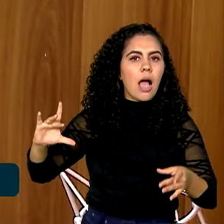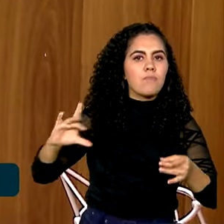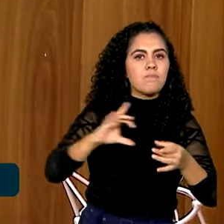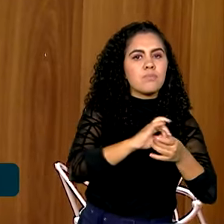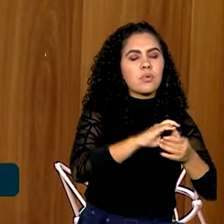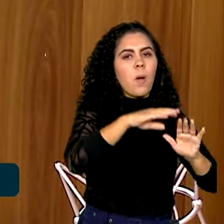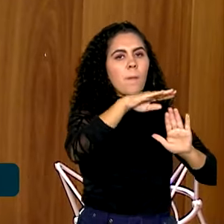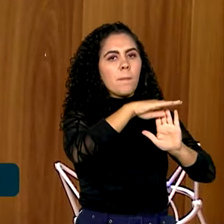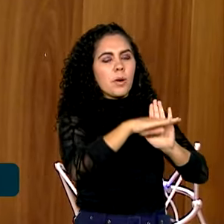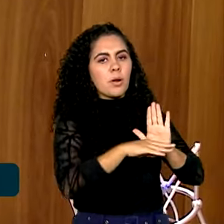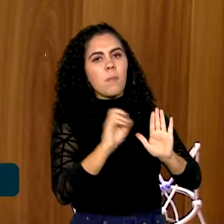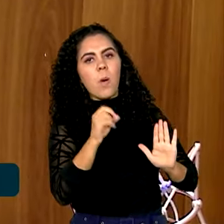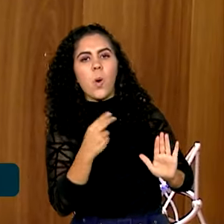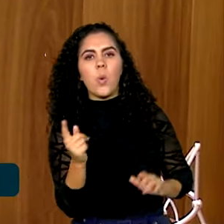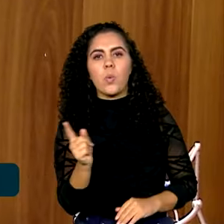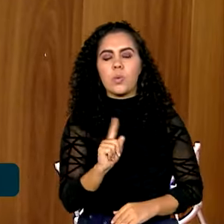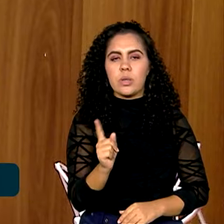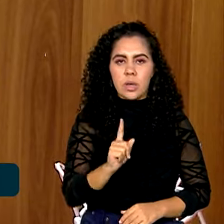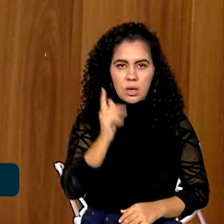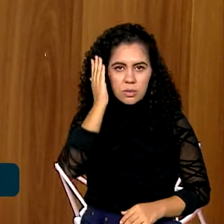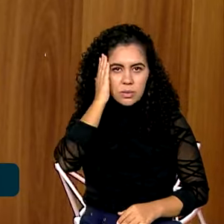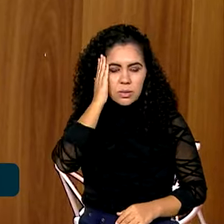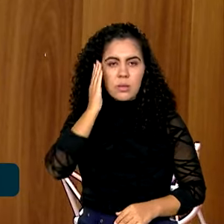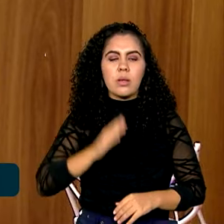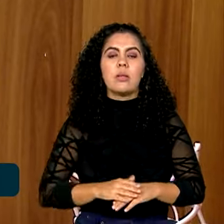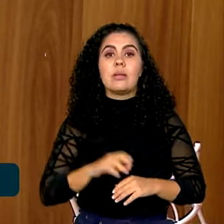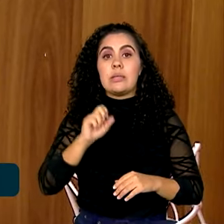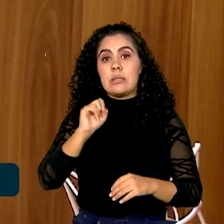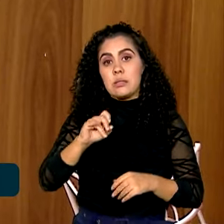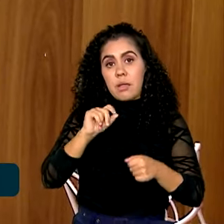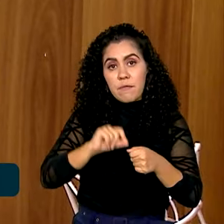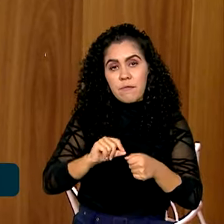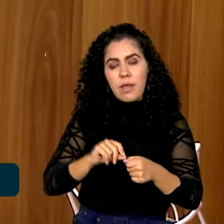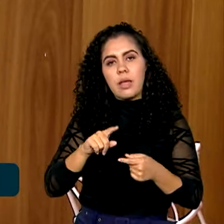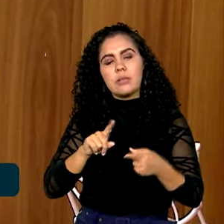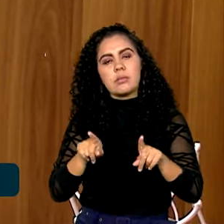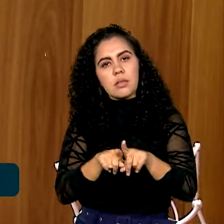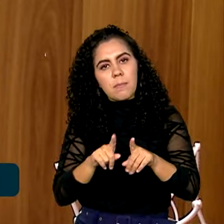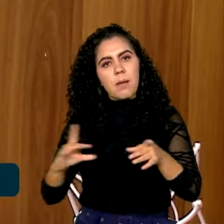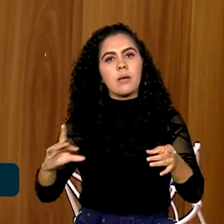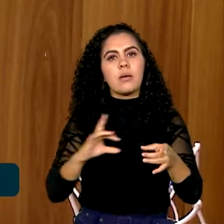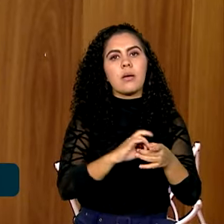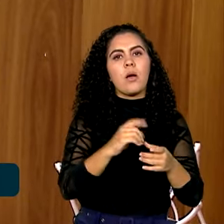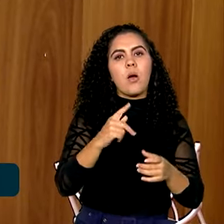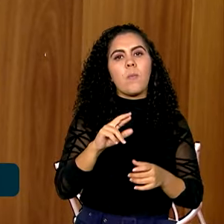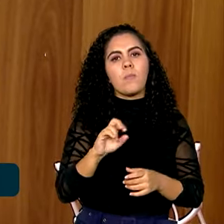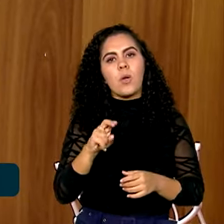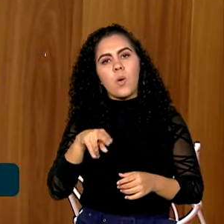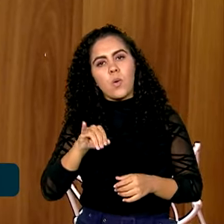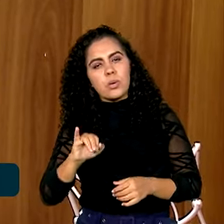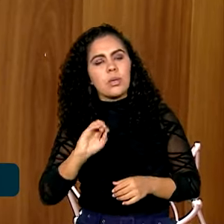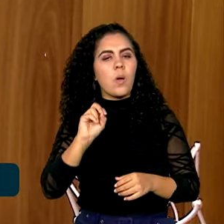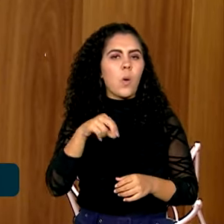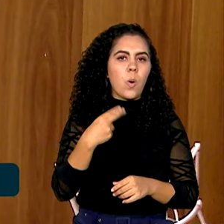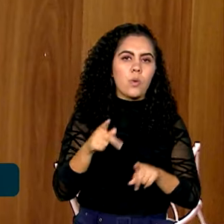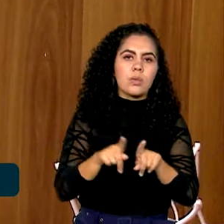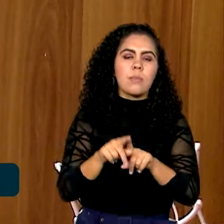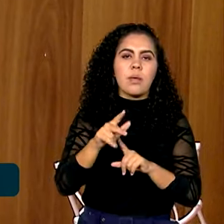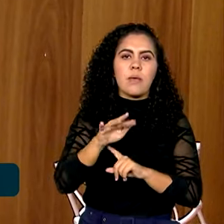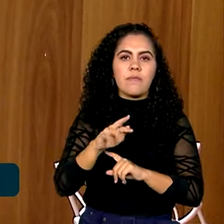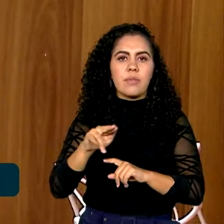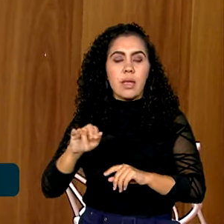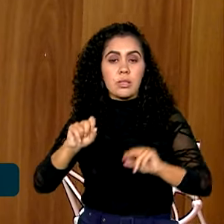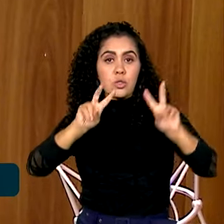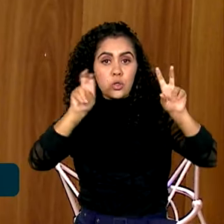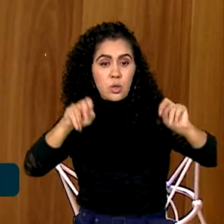só uma declaração, a pessoa tica lá se ela faz parte desses dois programas ou fez. E aí, pelo cruzamento de bases do governo também a gente fica sabendo. No caso do doador de